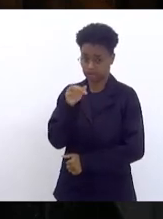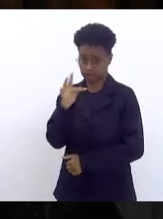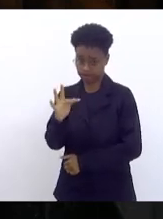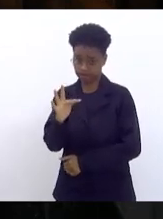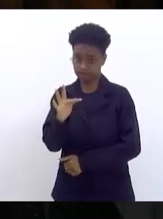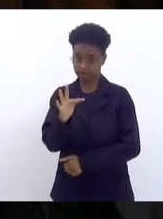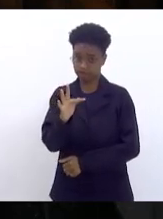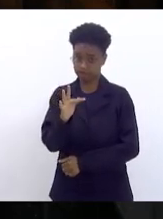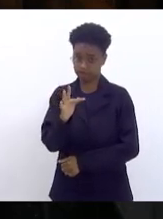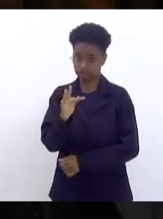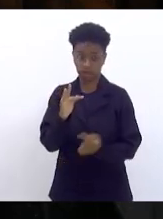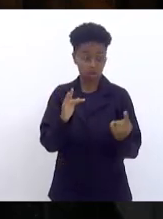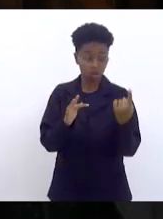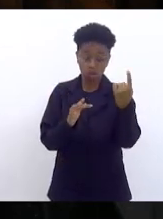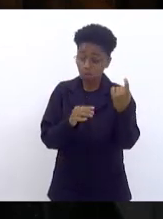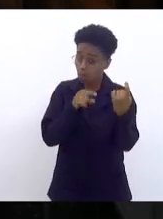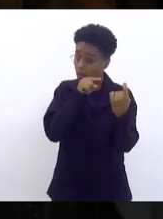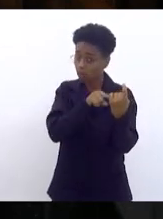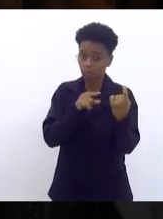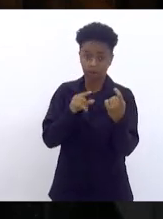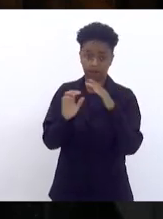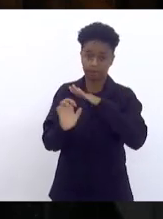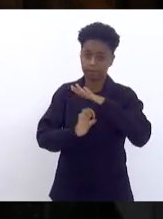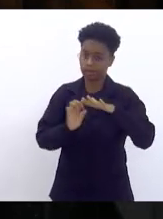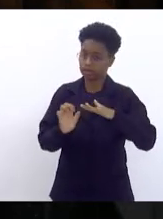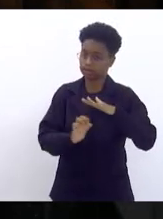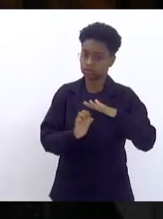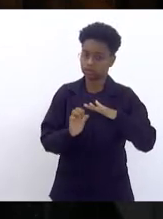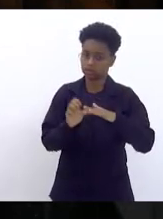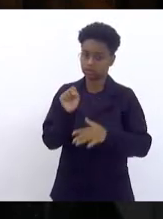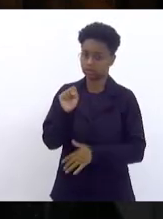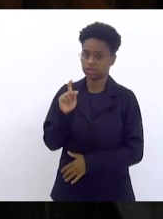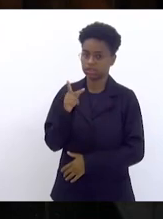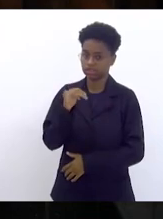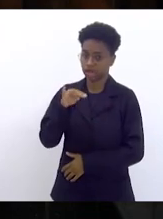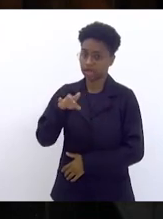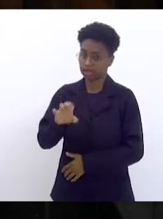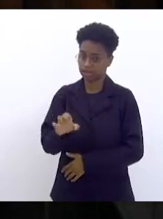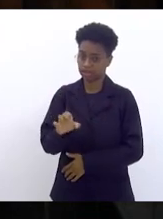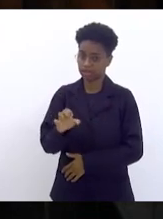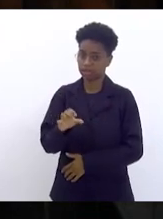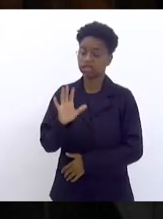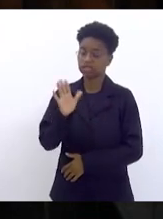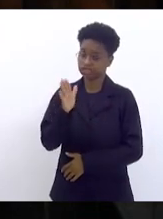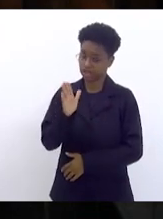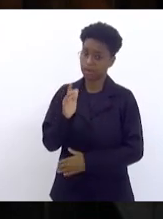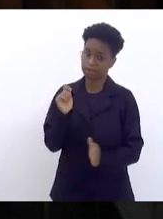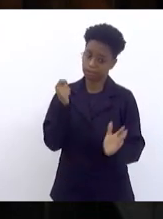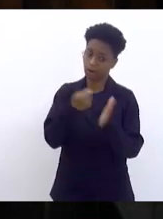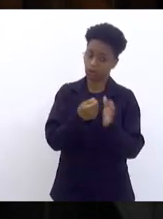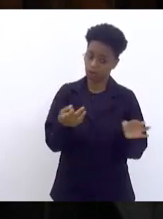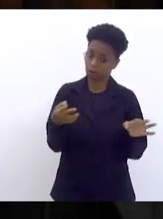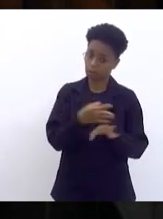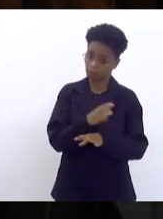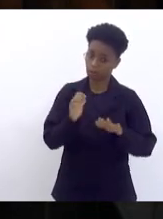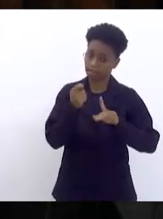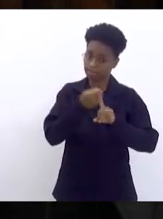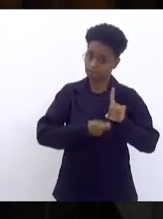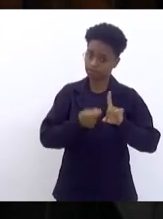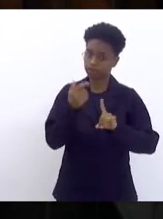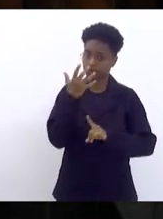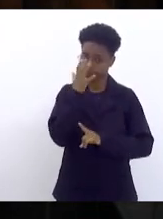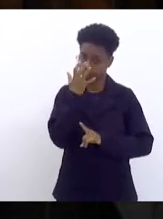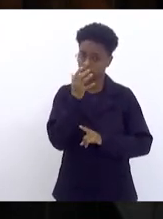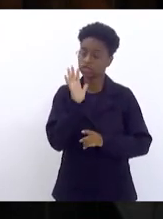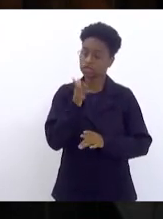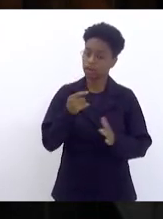essa infeliz empresa Shine tem liquidado o mês de fevereiro, tem liquidado do